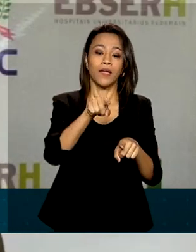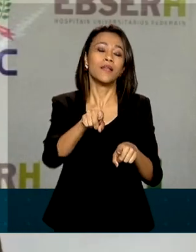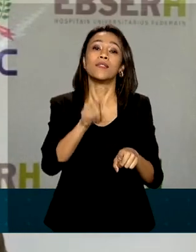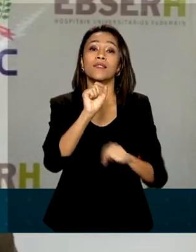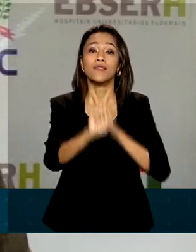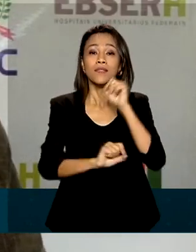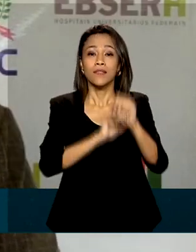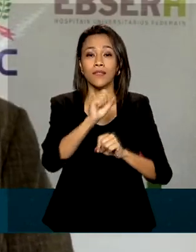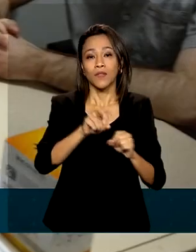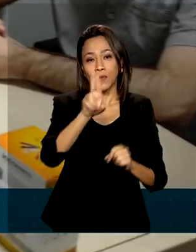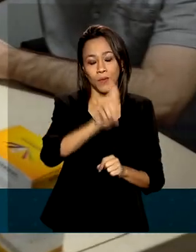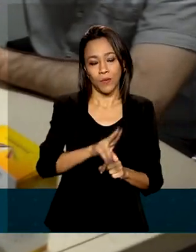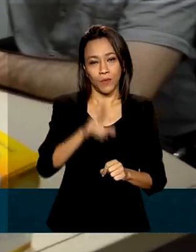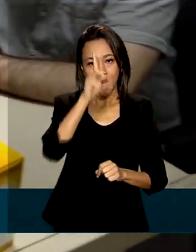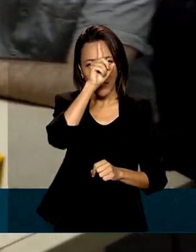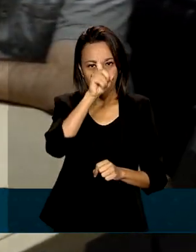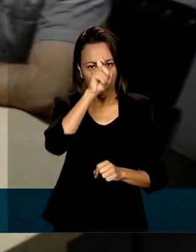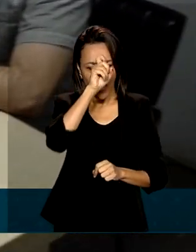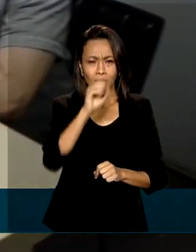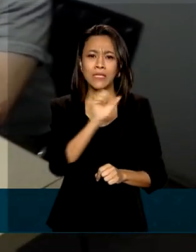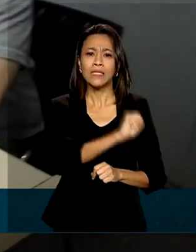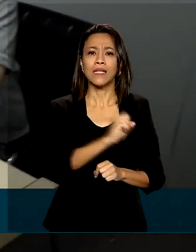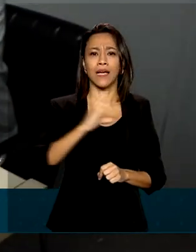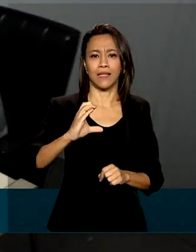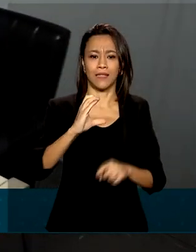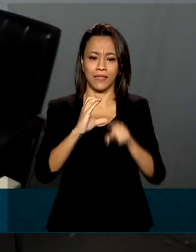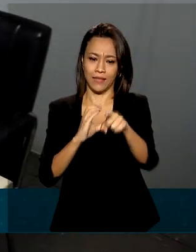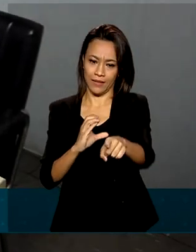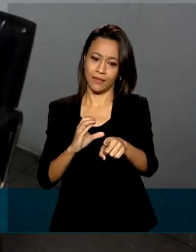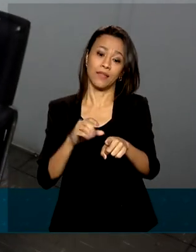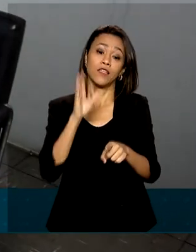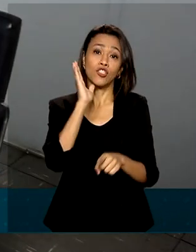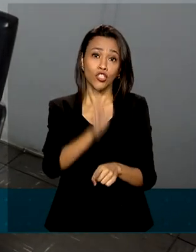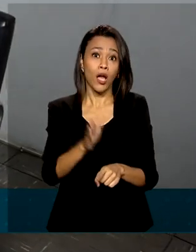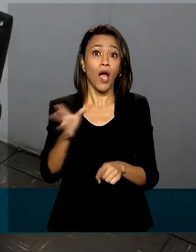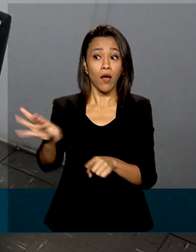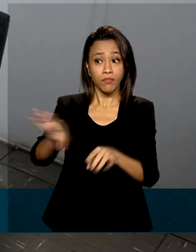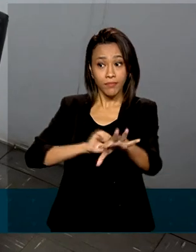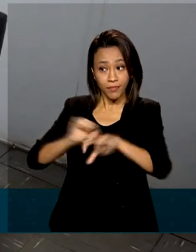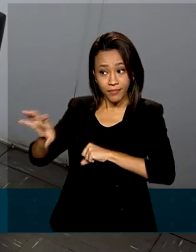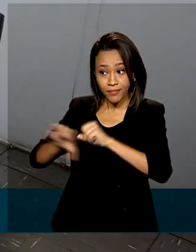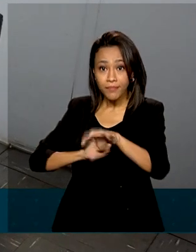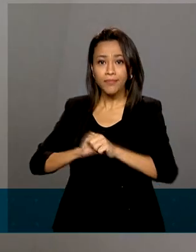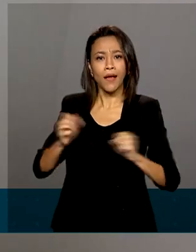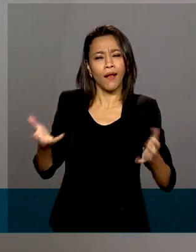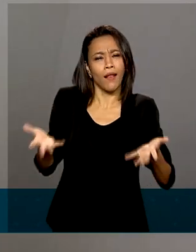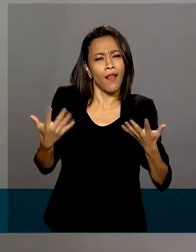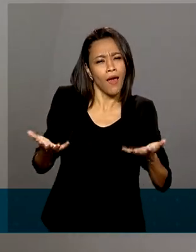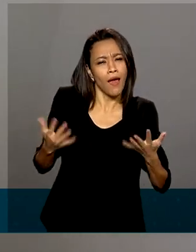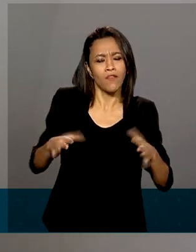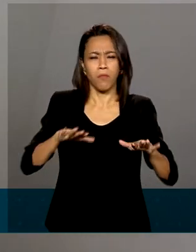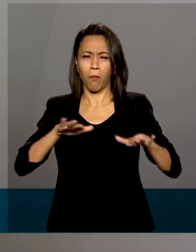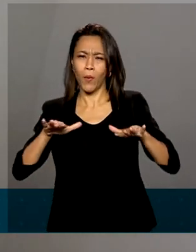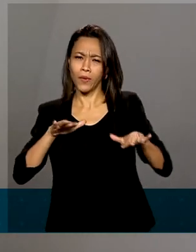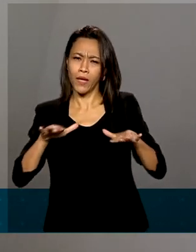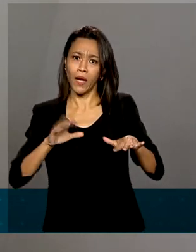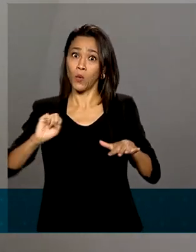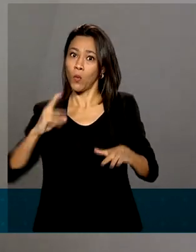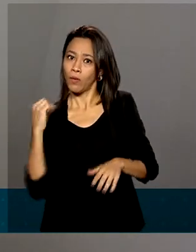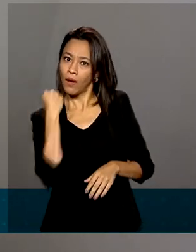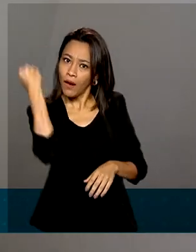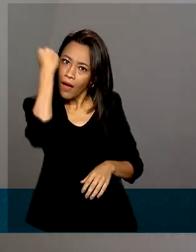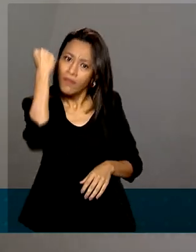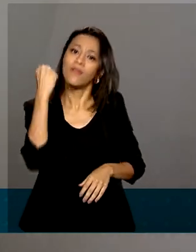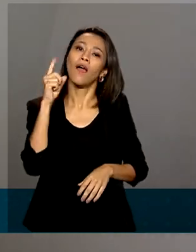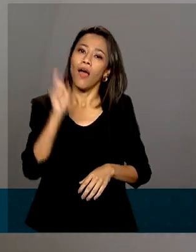de Santa Catarina. No estudo, pacientes que já tiveram a doença em grau leve, moderado ou grave